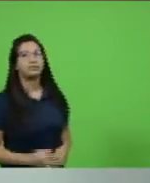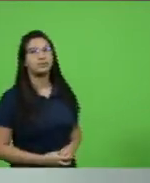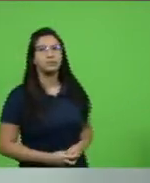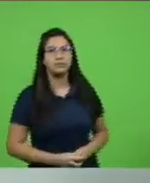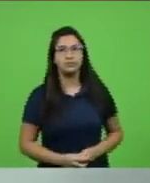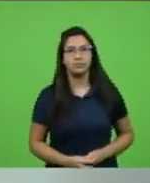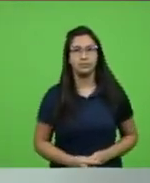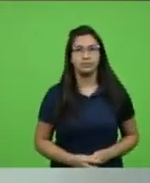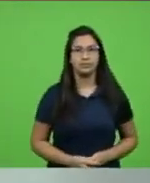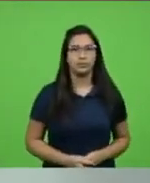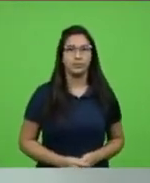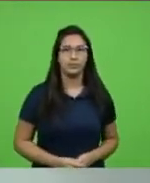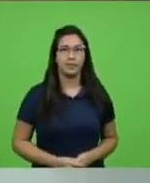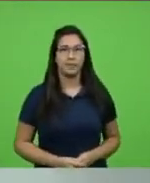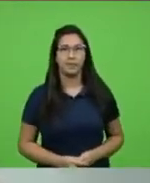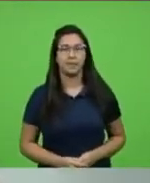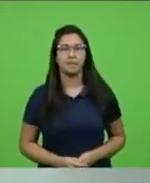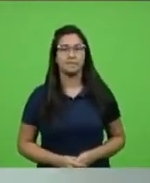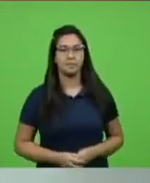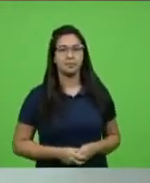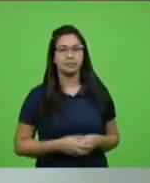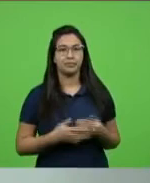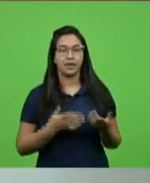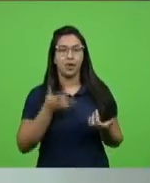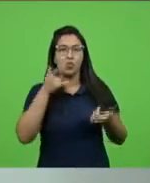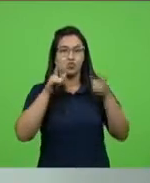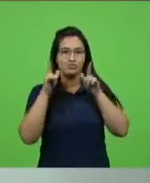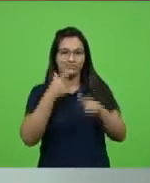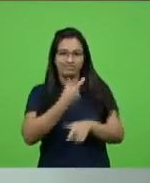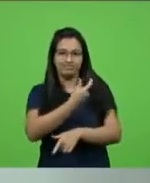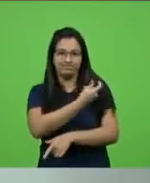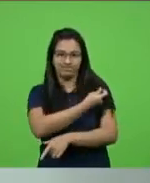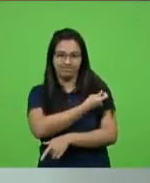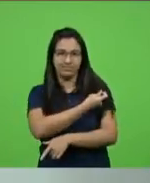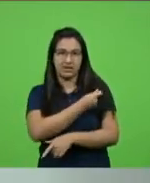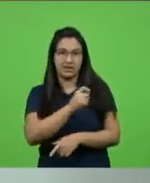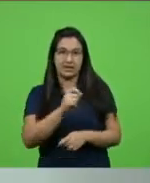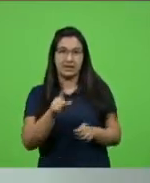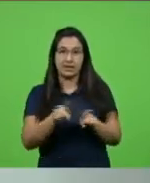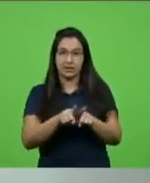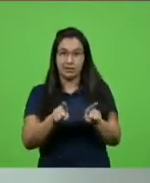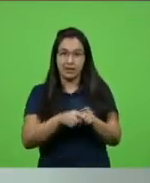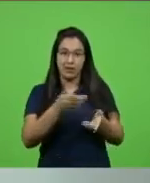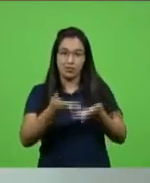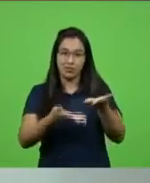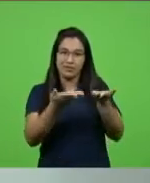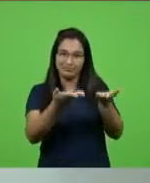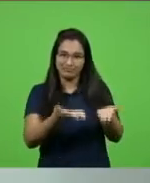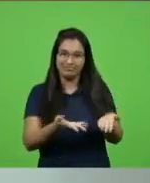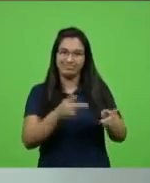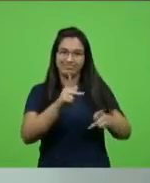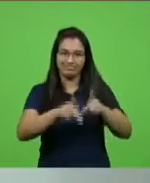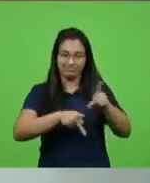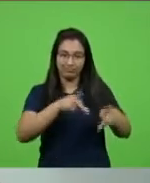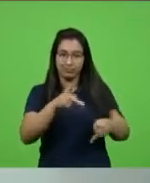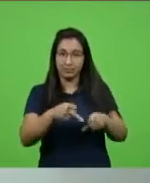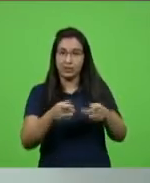se refere tanto à questão de aquisição de vacinas, quanto aos cuidados com a população. Eu quero aqui